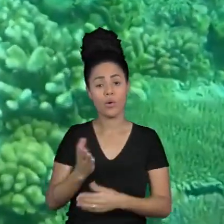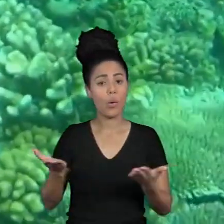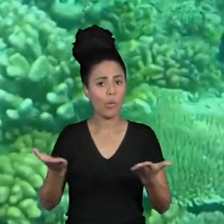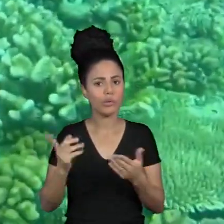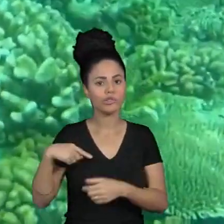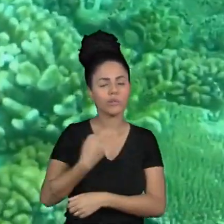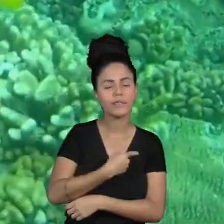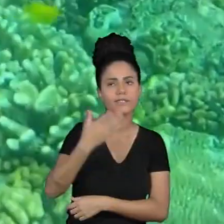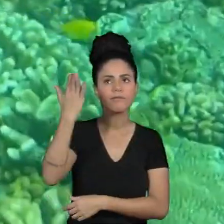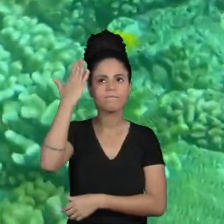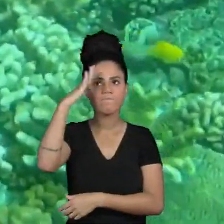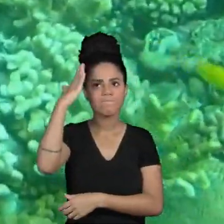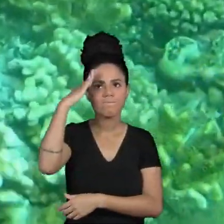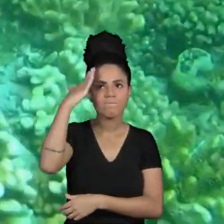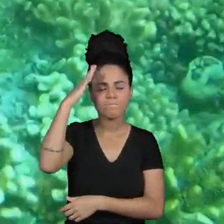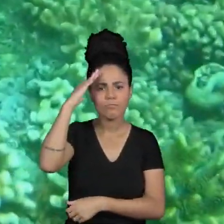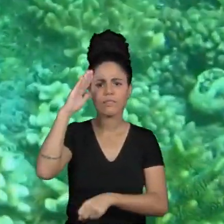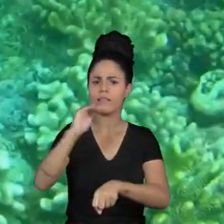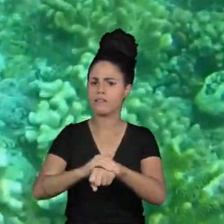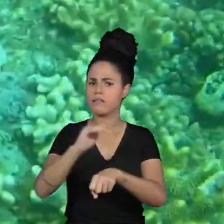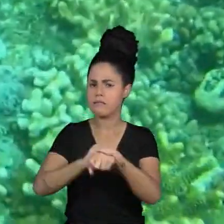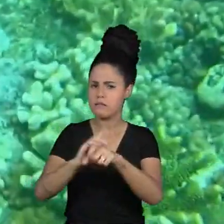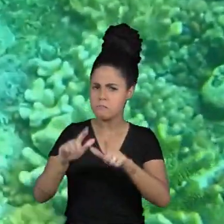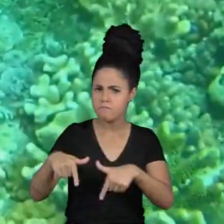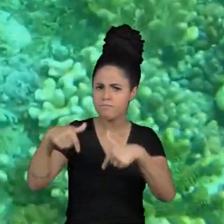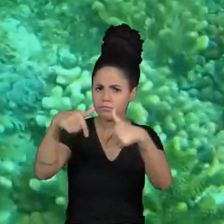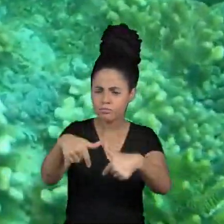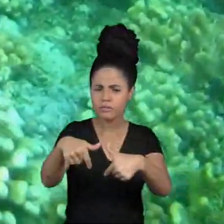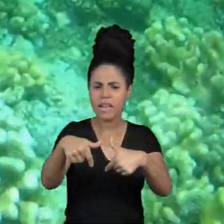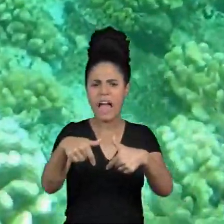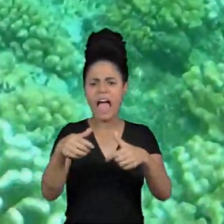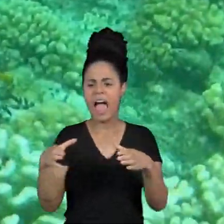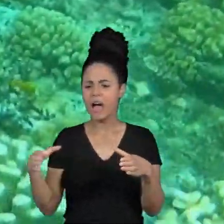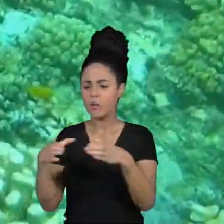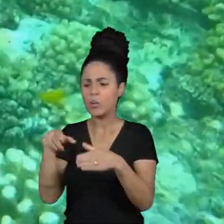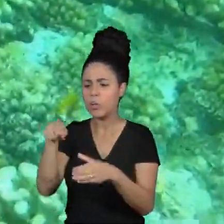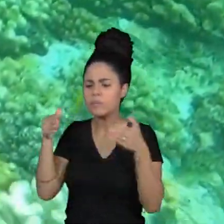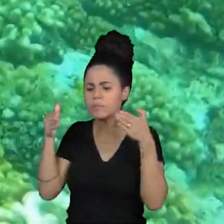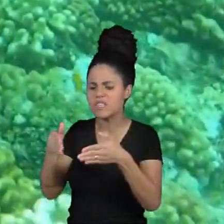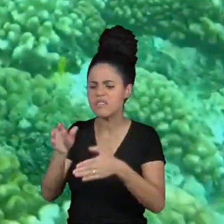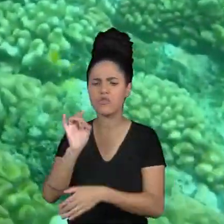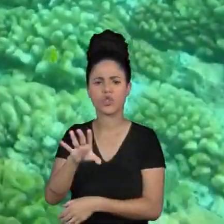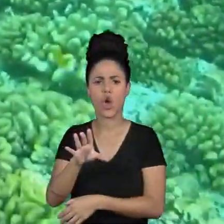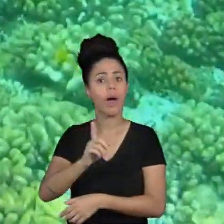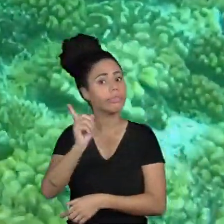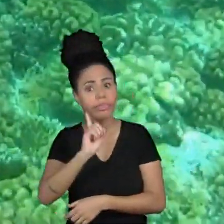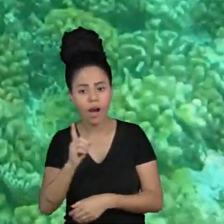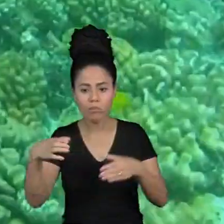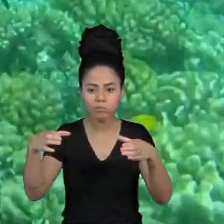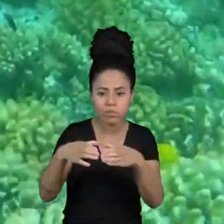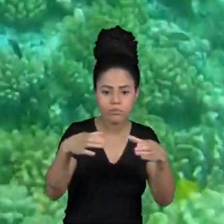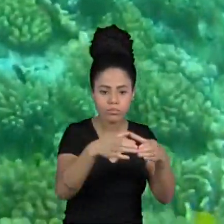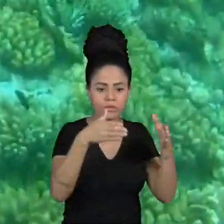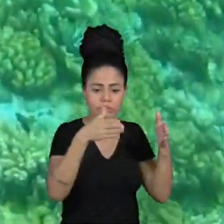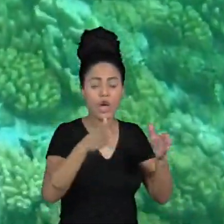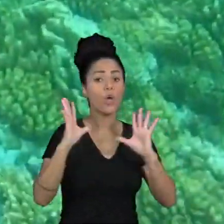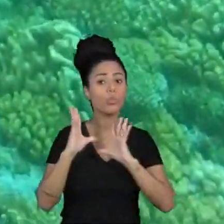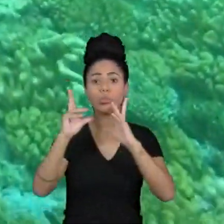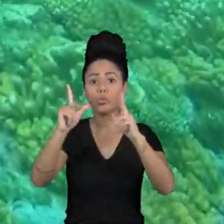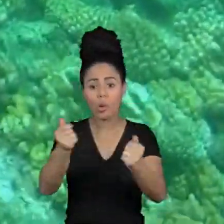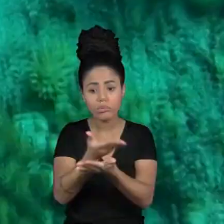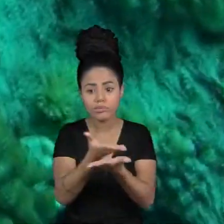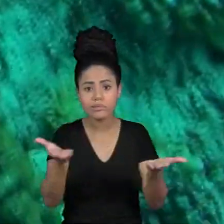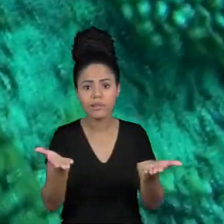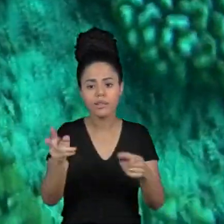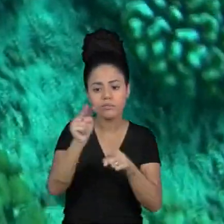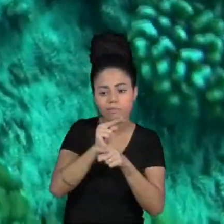entende que a gente não deve criar uma política de manejo para aquela espécie específica de peixe ou de invertebrado a gente pode